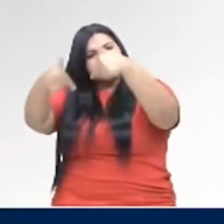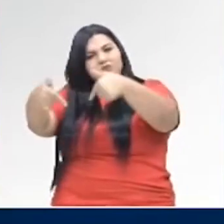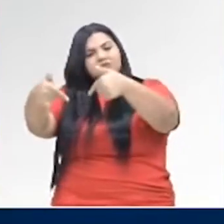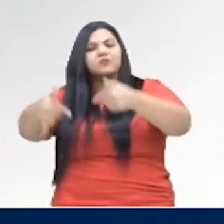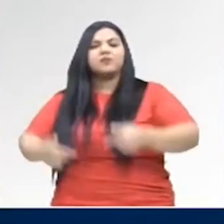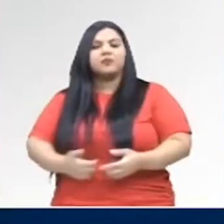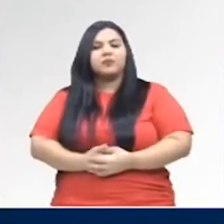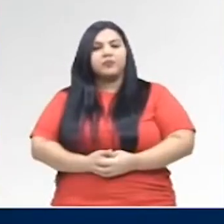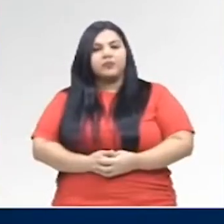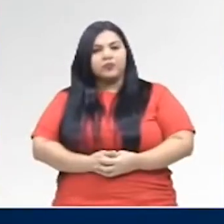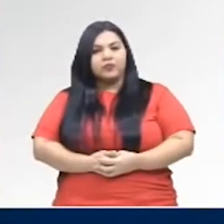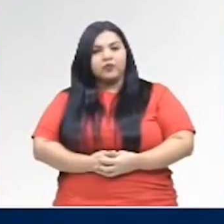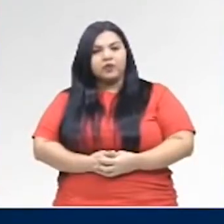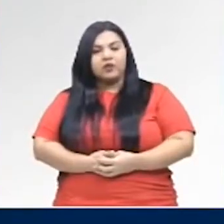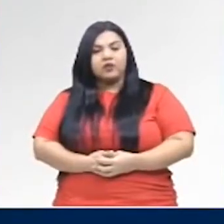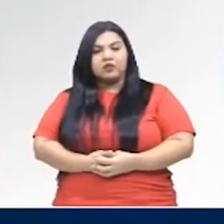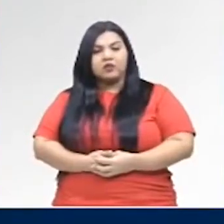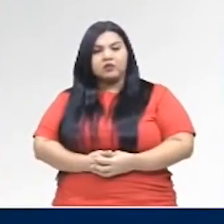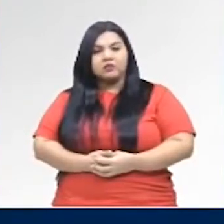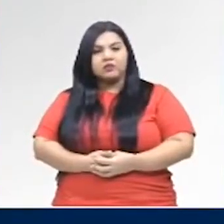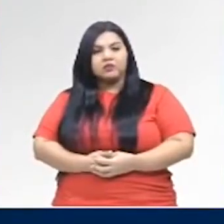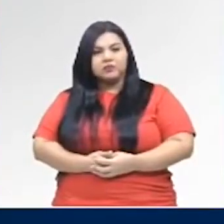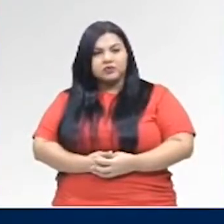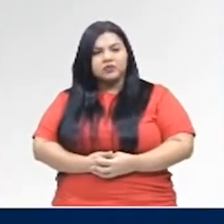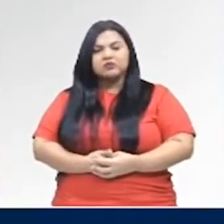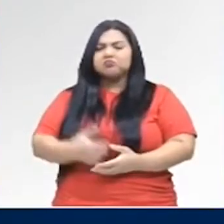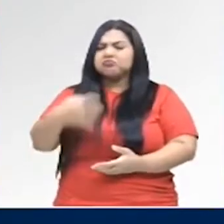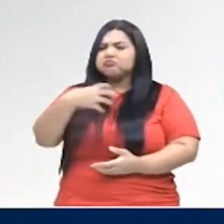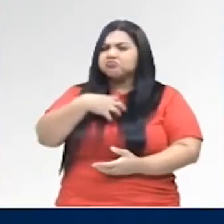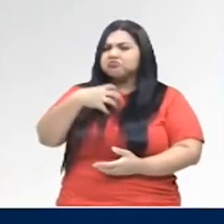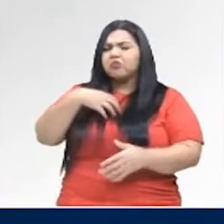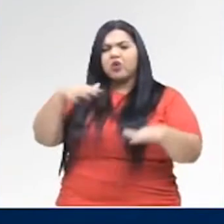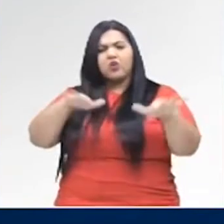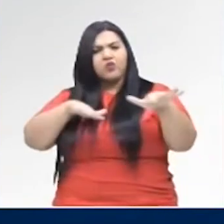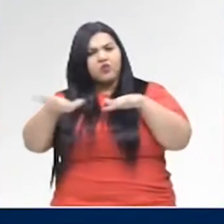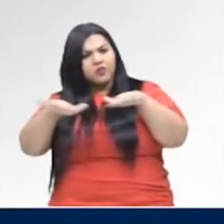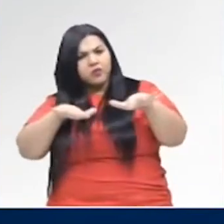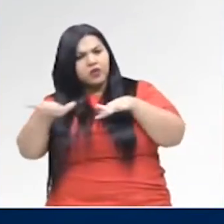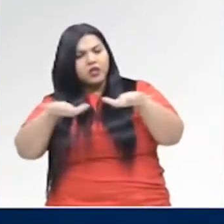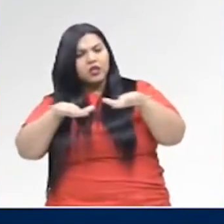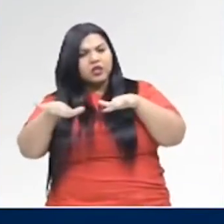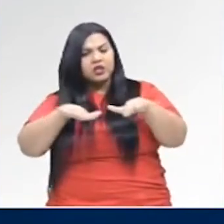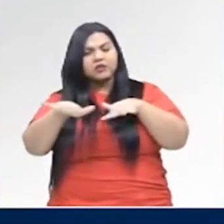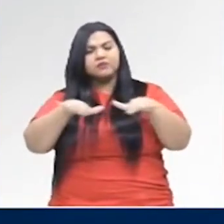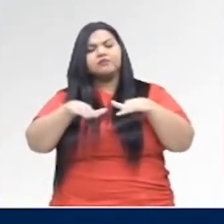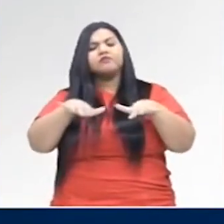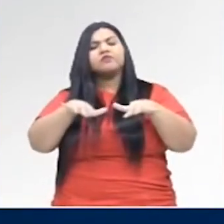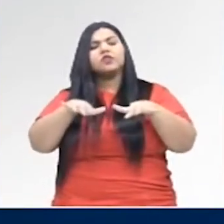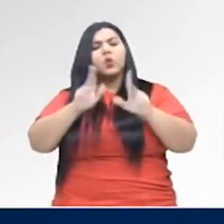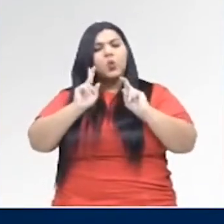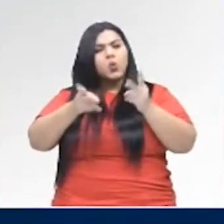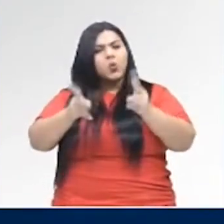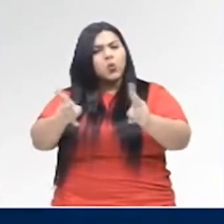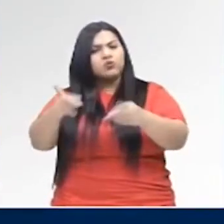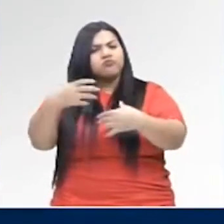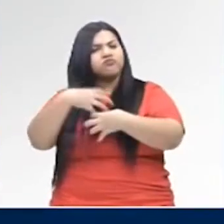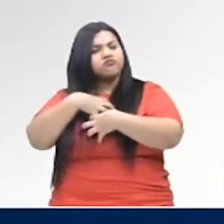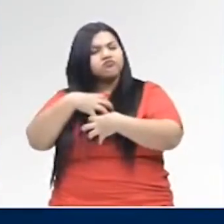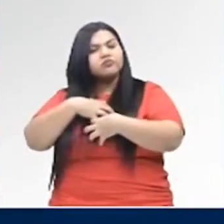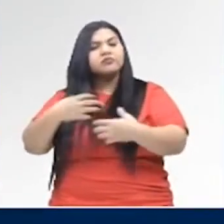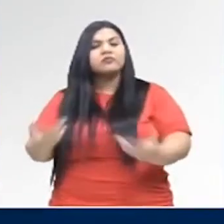certo? Então, o verbo, palavra que expressa ação, estado, movimento, mudança de estado, continuação de estado, enfim.